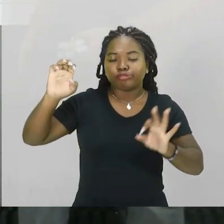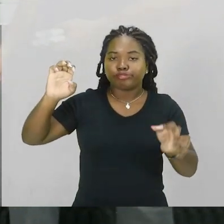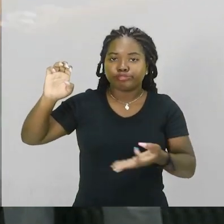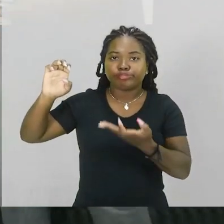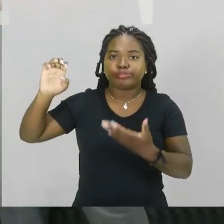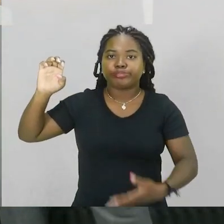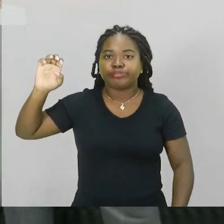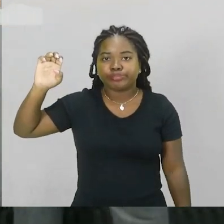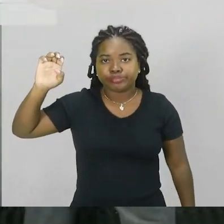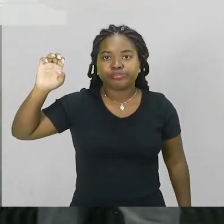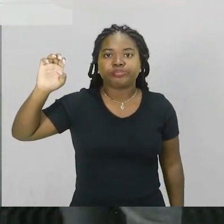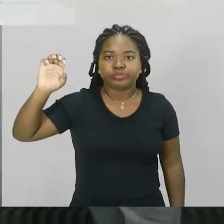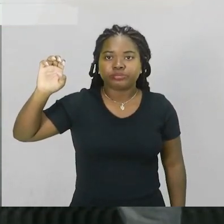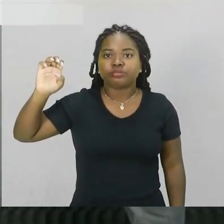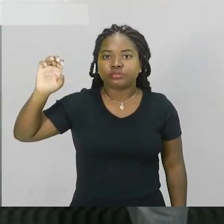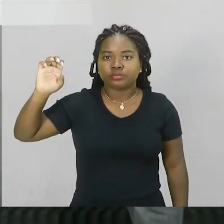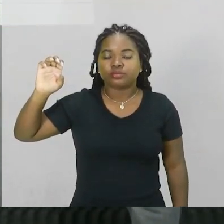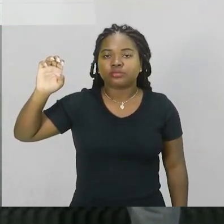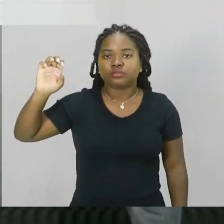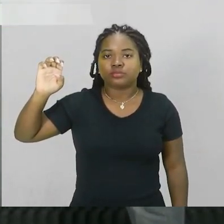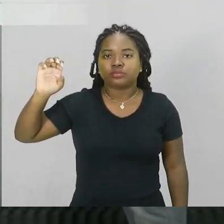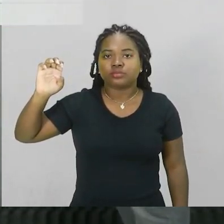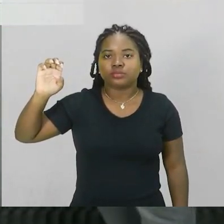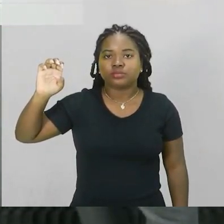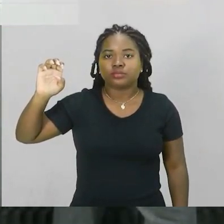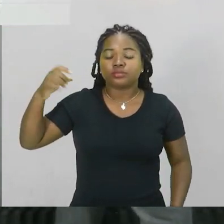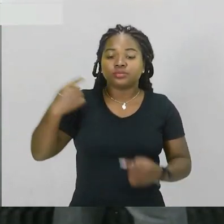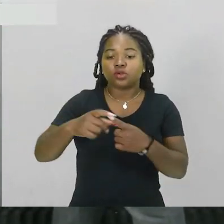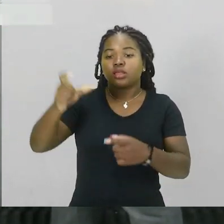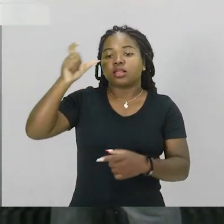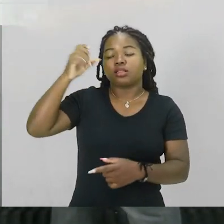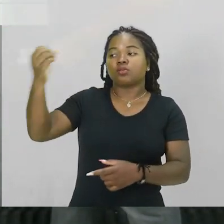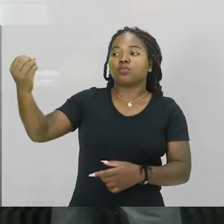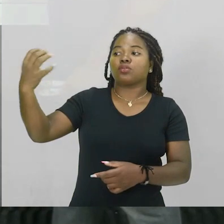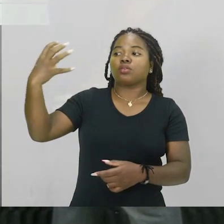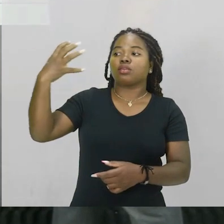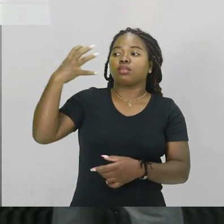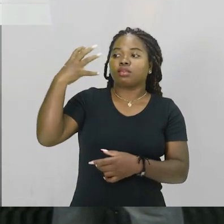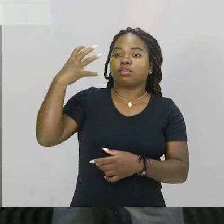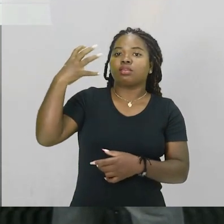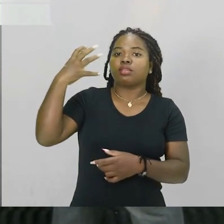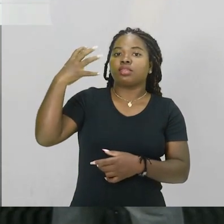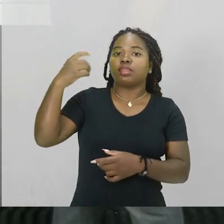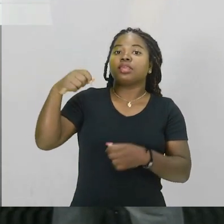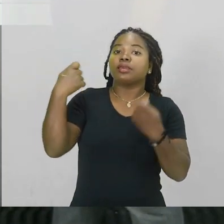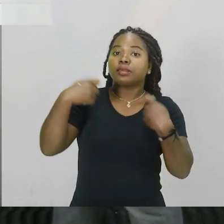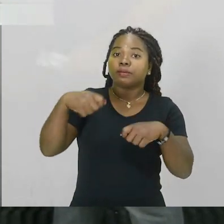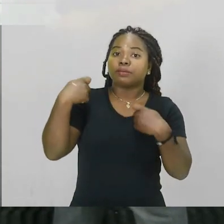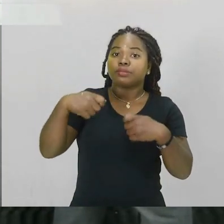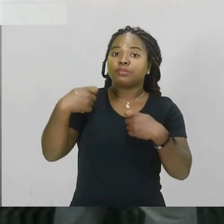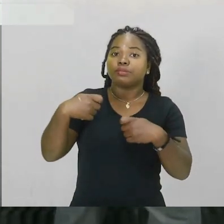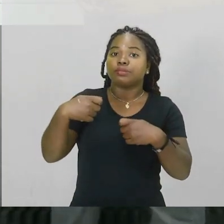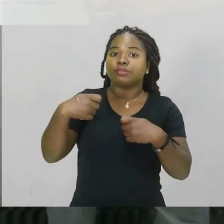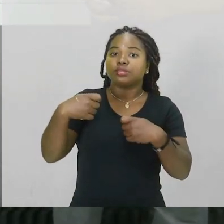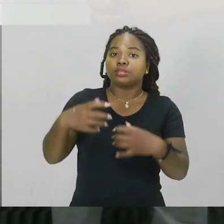é a refração porque a luz ela bate na lente e ela tem que passar